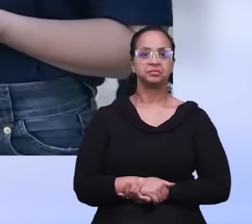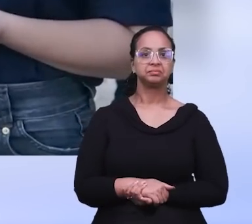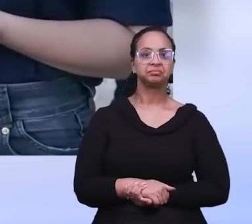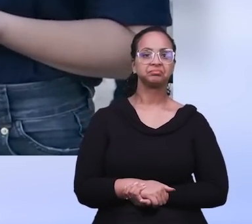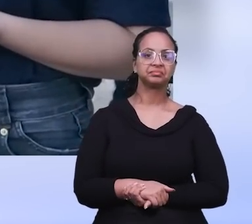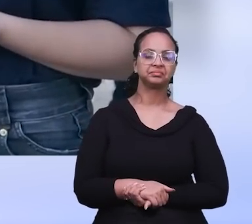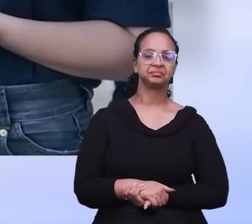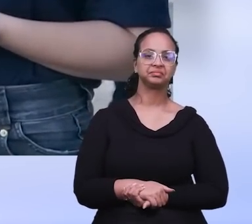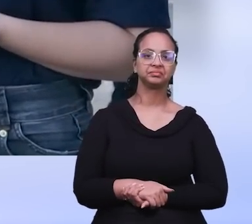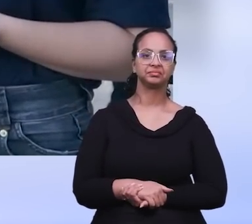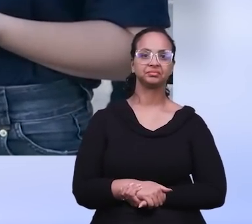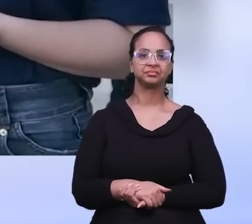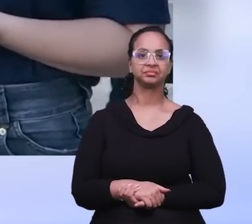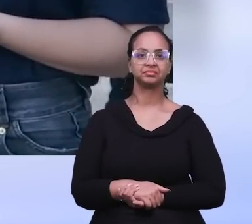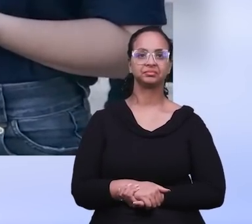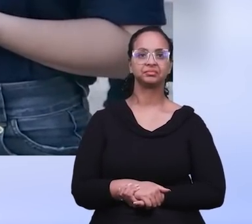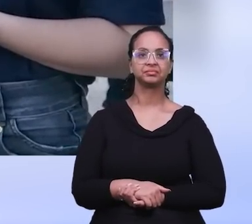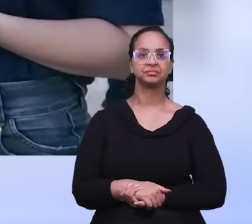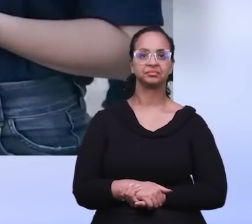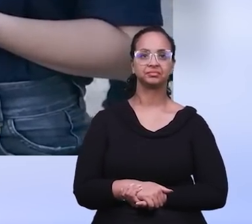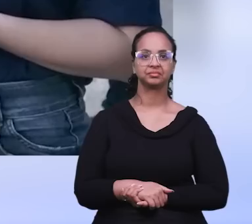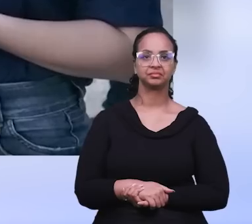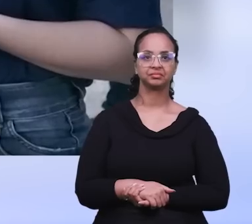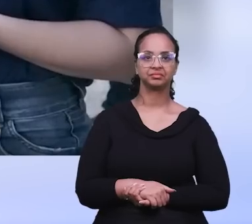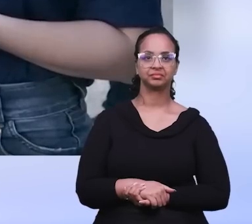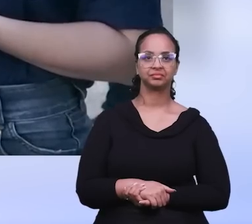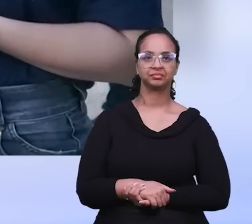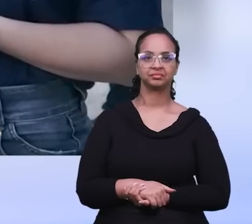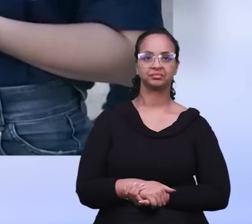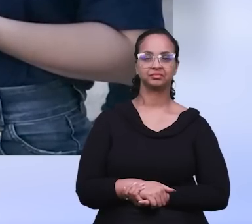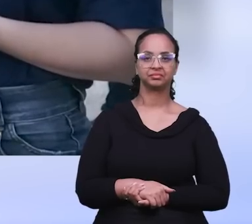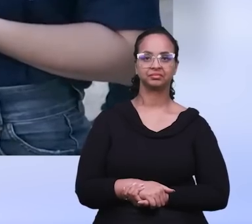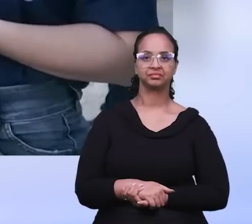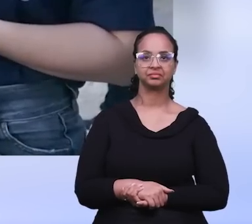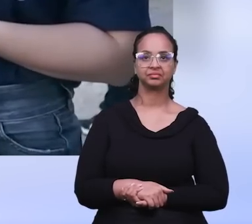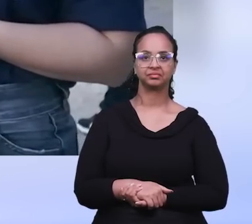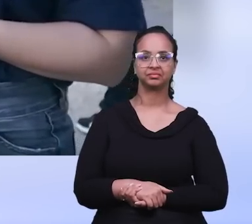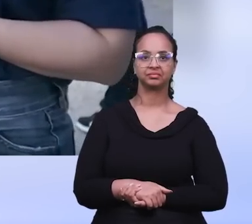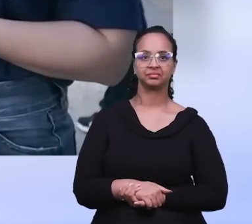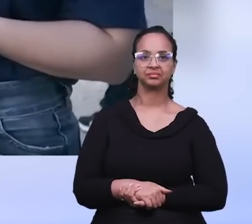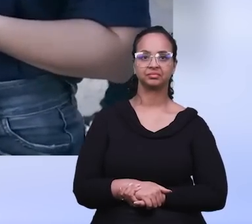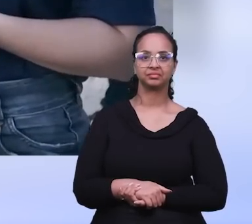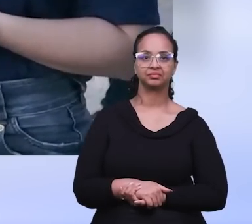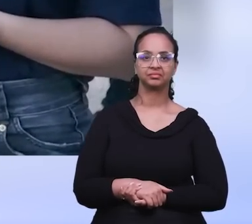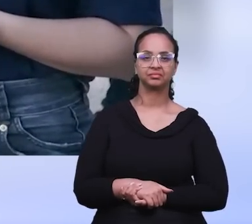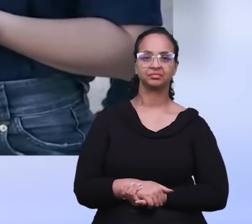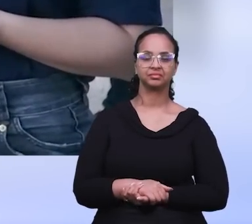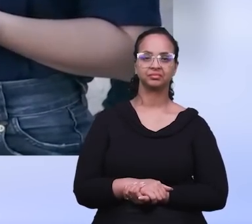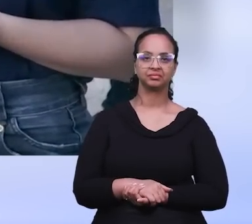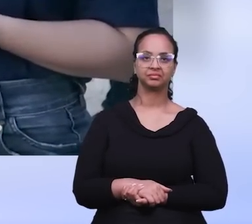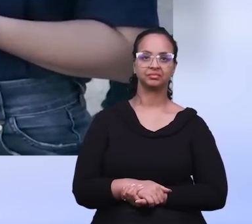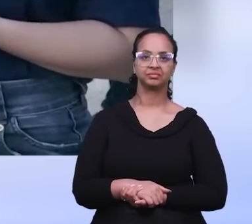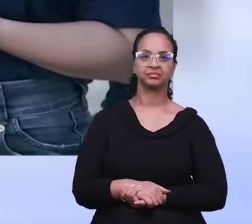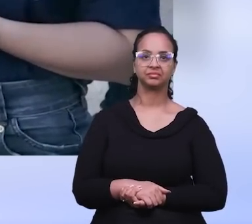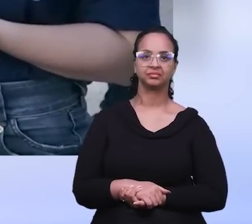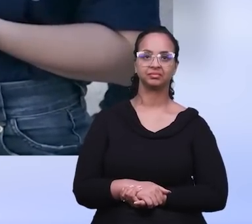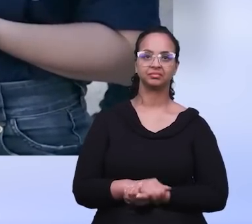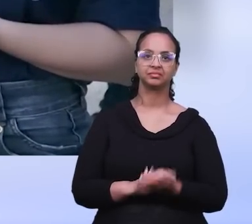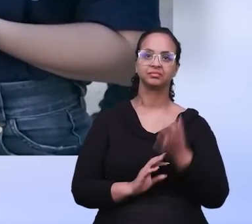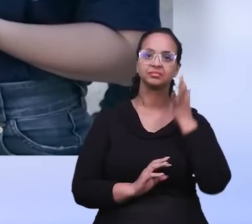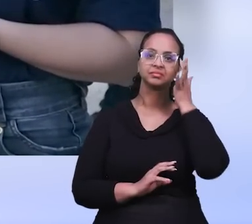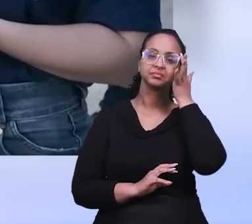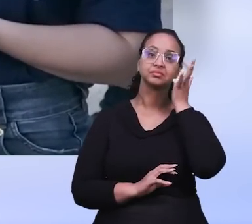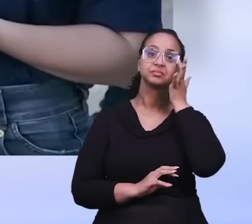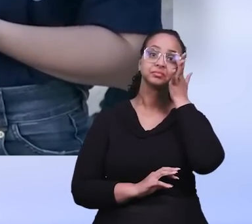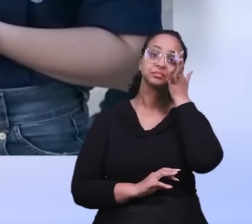pude estar evangelizando, falando do Senhor Jesus, falando que o Senhor Jesus está voltando aqui nessa evangelização